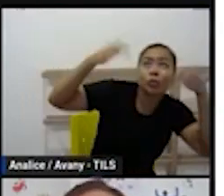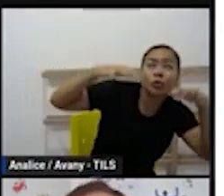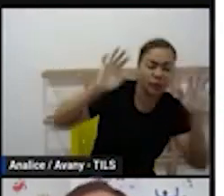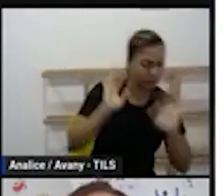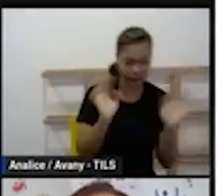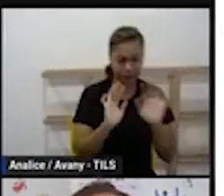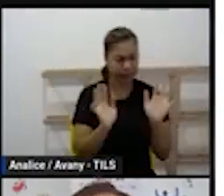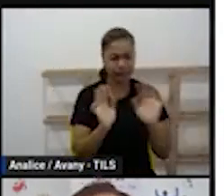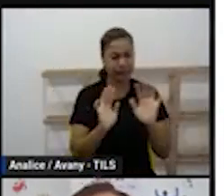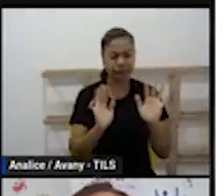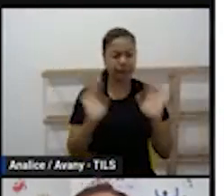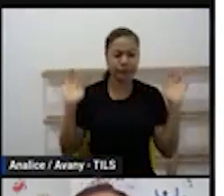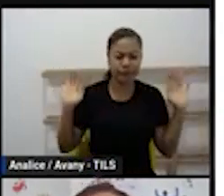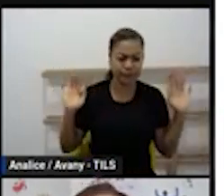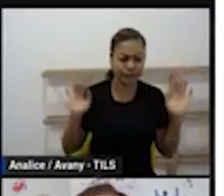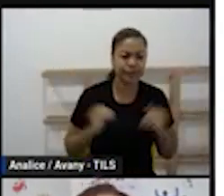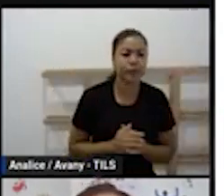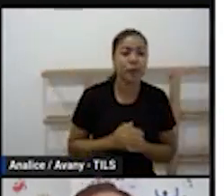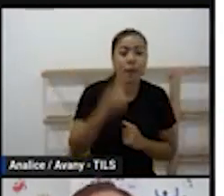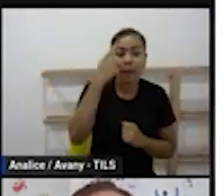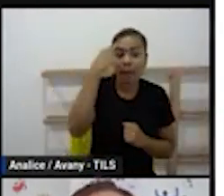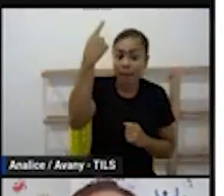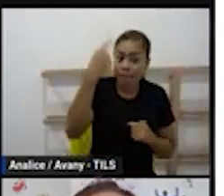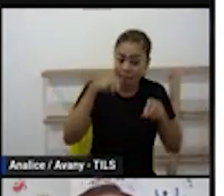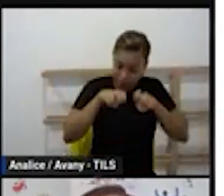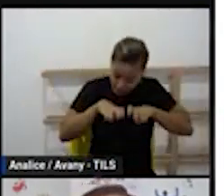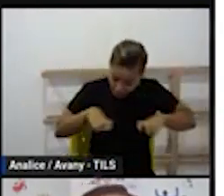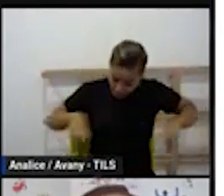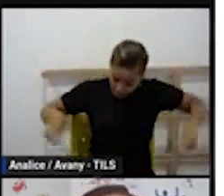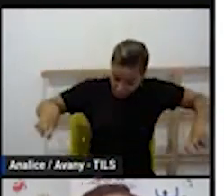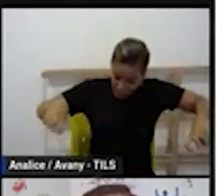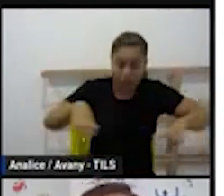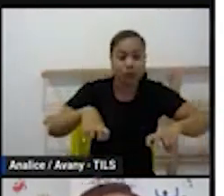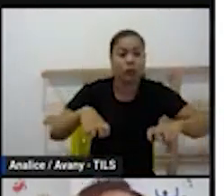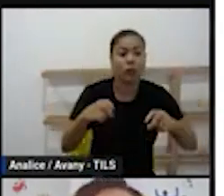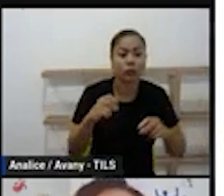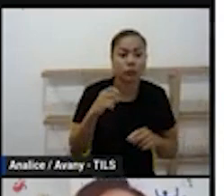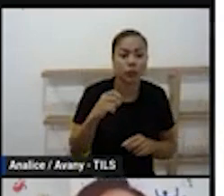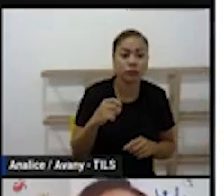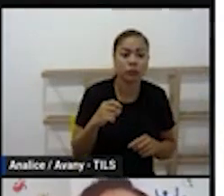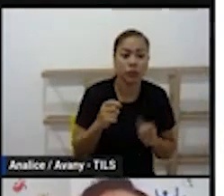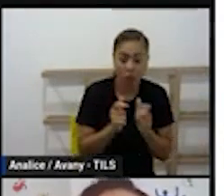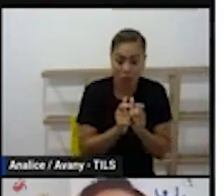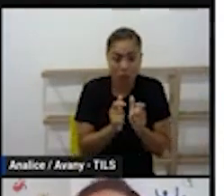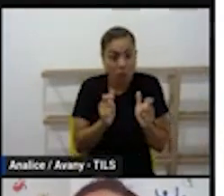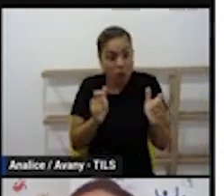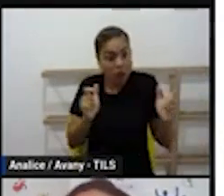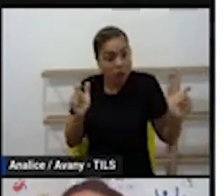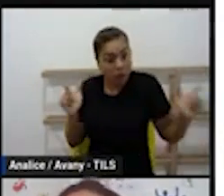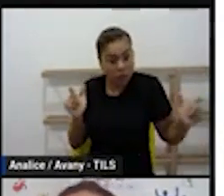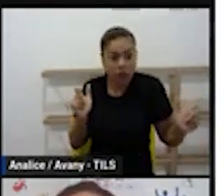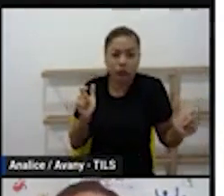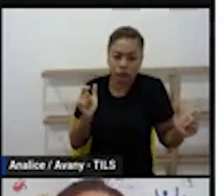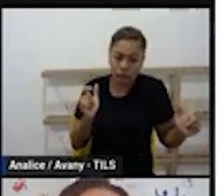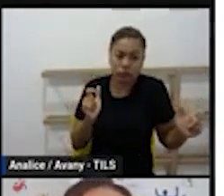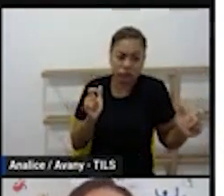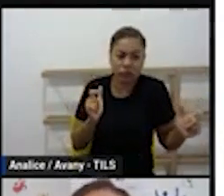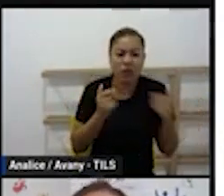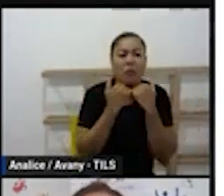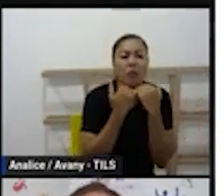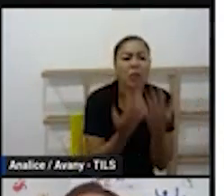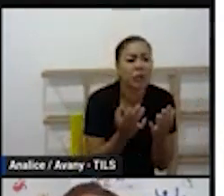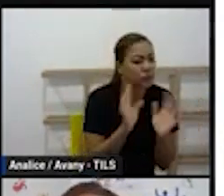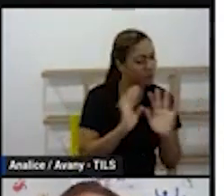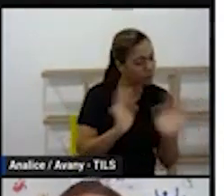não é isso a roda é algo maior ela tem uma importância como tempo de trabalho significativo para a criança a gente precisa